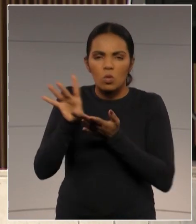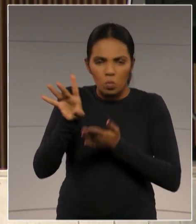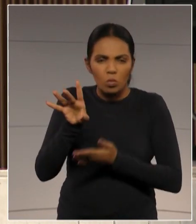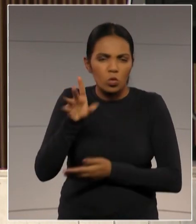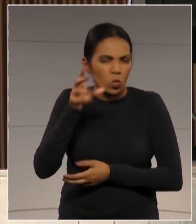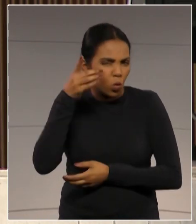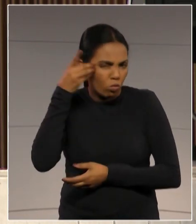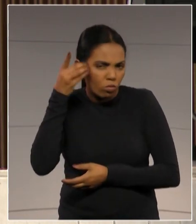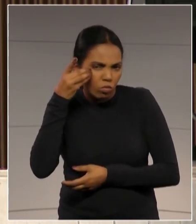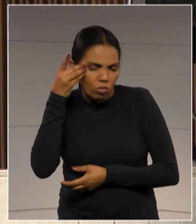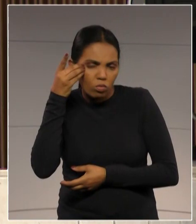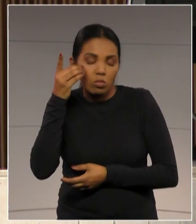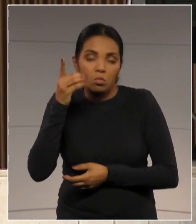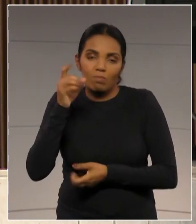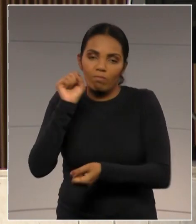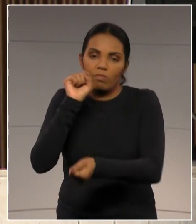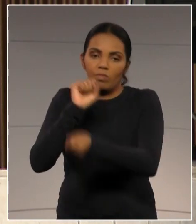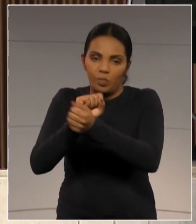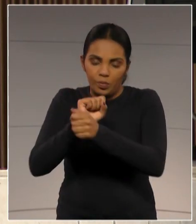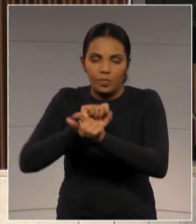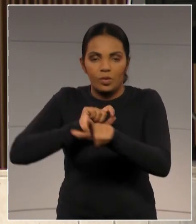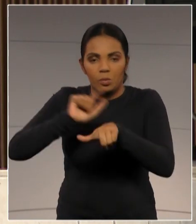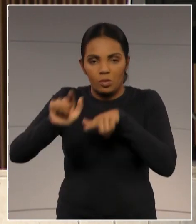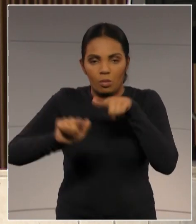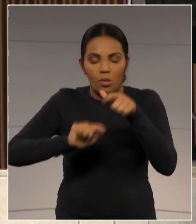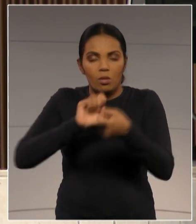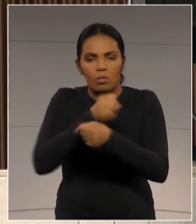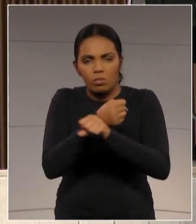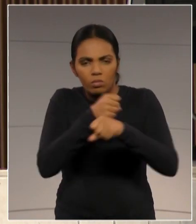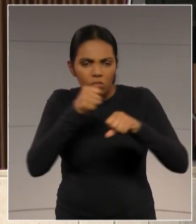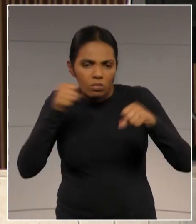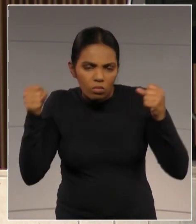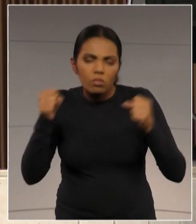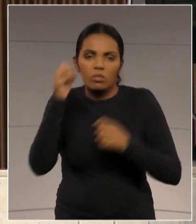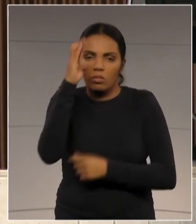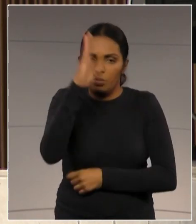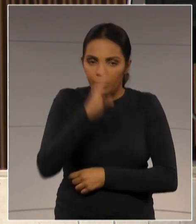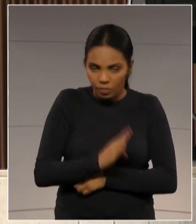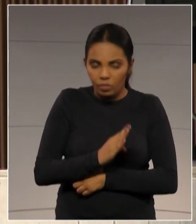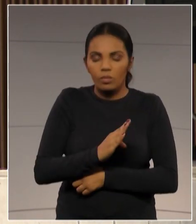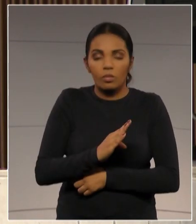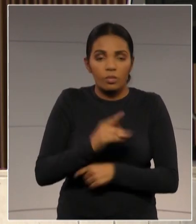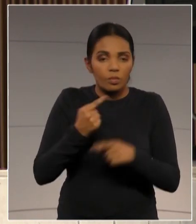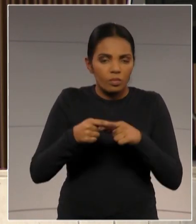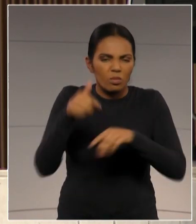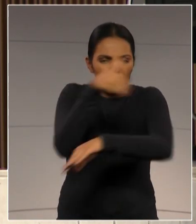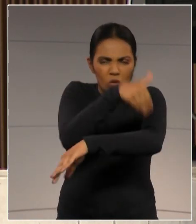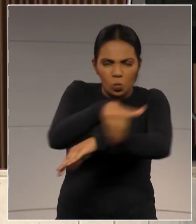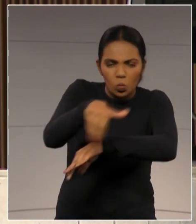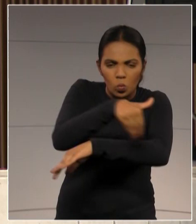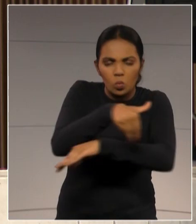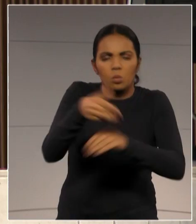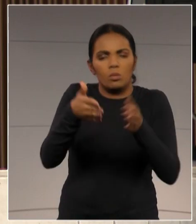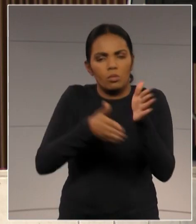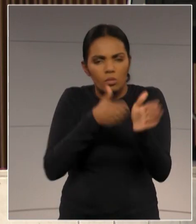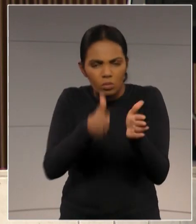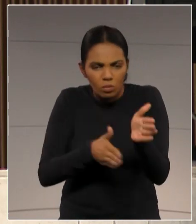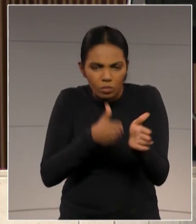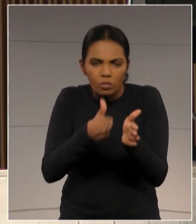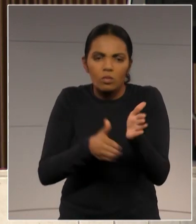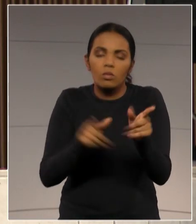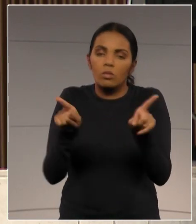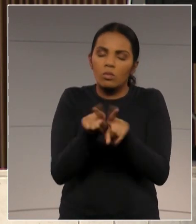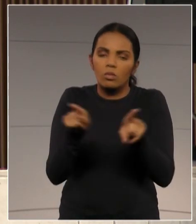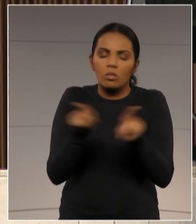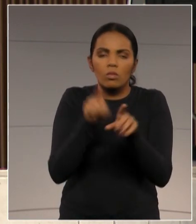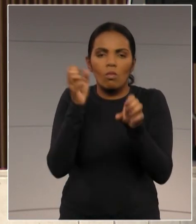abandonadas as obras de extensão no Brasil, obras que têm uma importância muito grande, obras rodoviárias, ferroviárias, obras